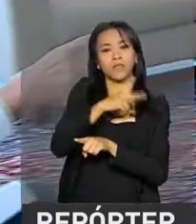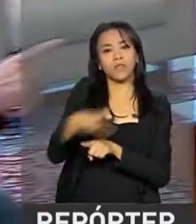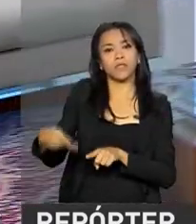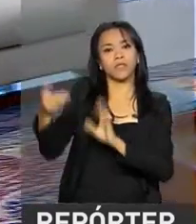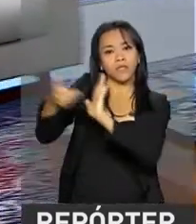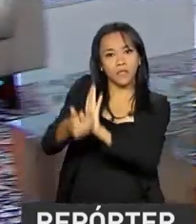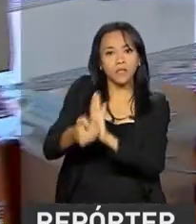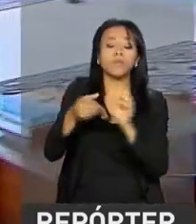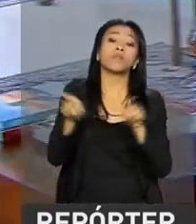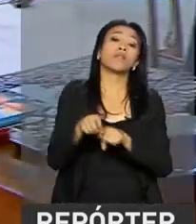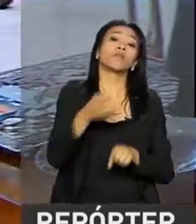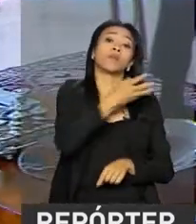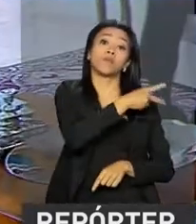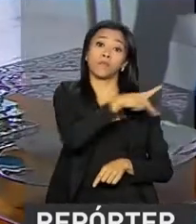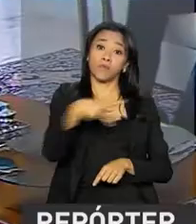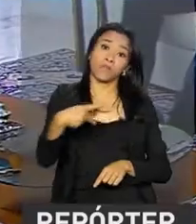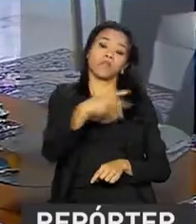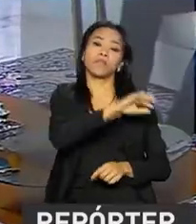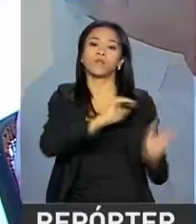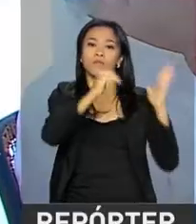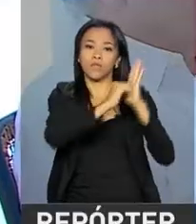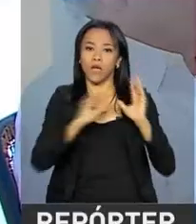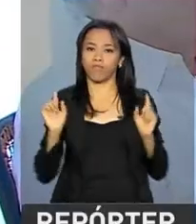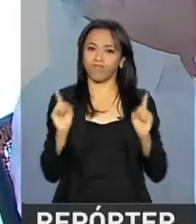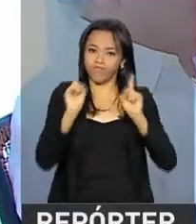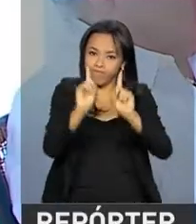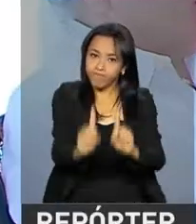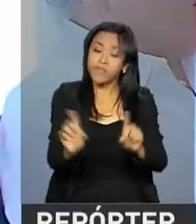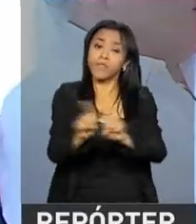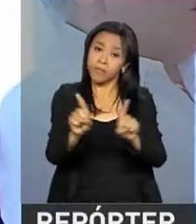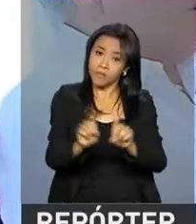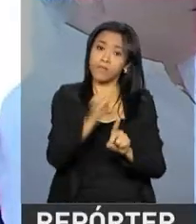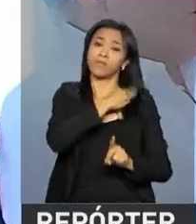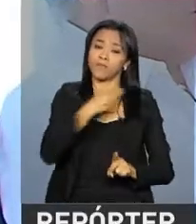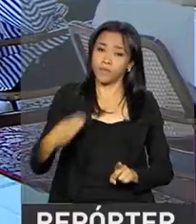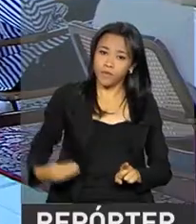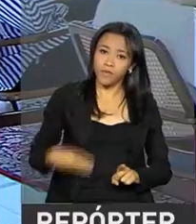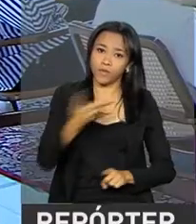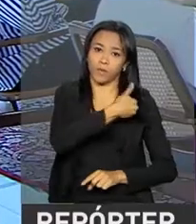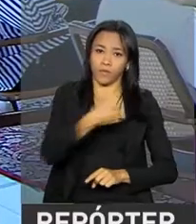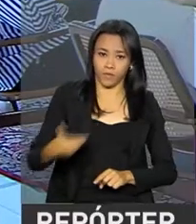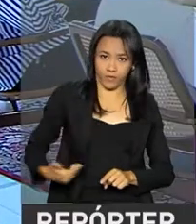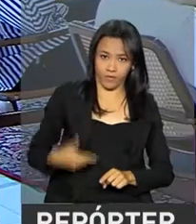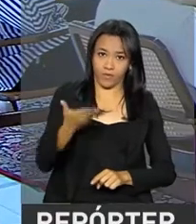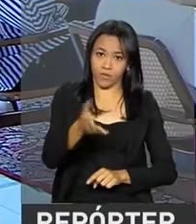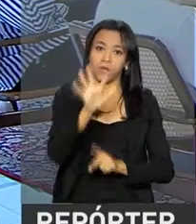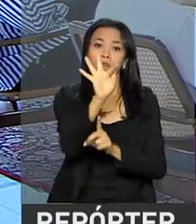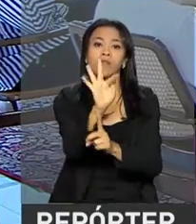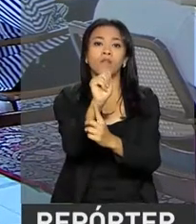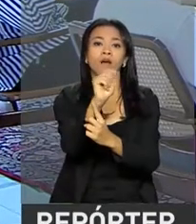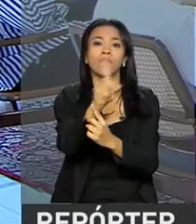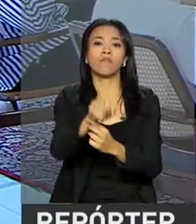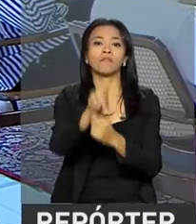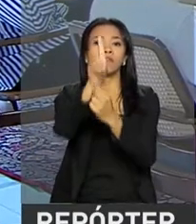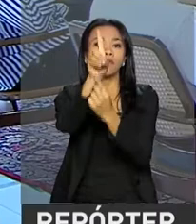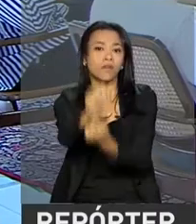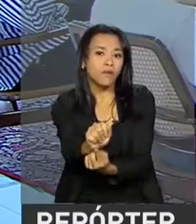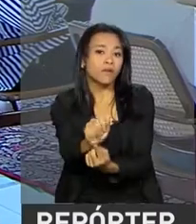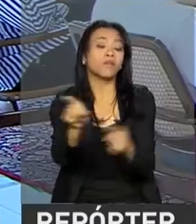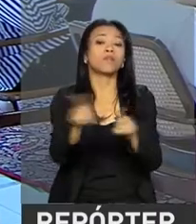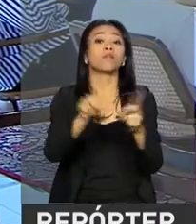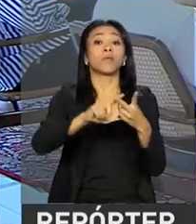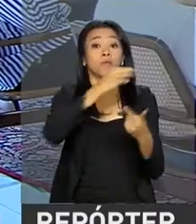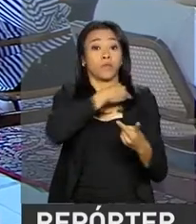Rodrigo Maia e também do Senado Federal, Eunício Oliveira, e também com ministros de governo, ministro da Fazenda, Henrique Meirelles, ministro da